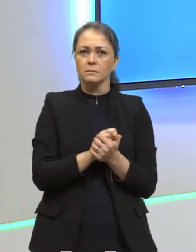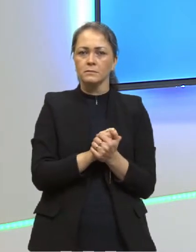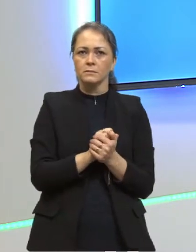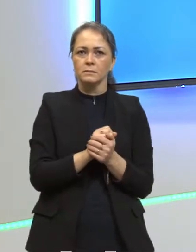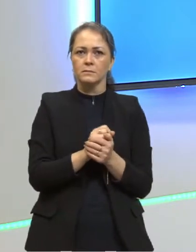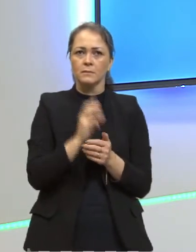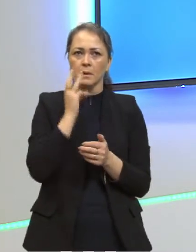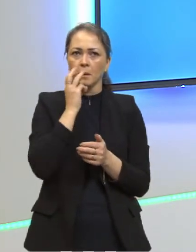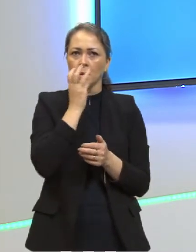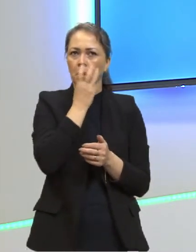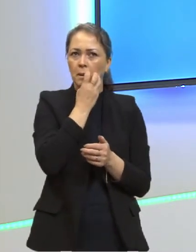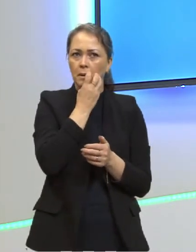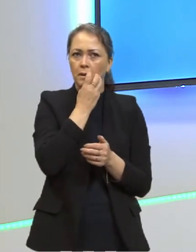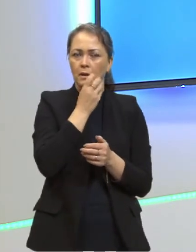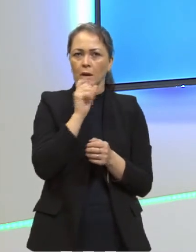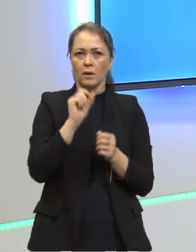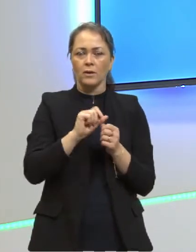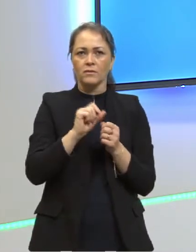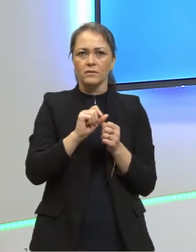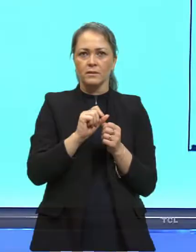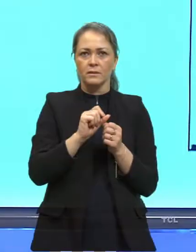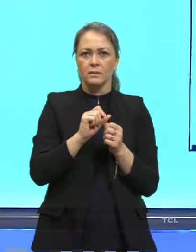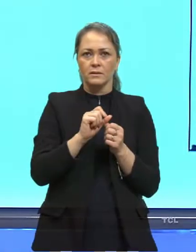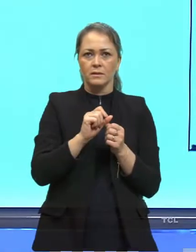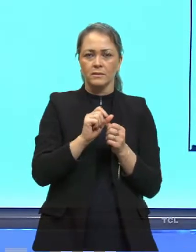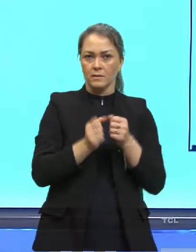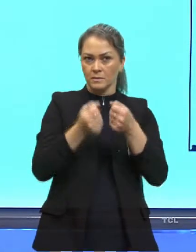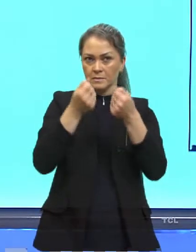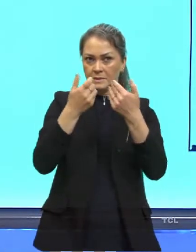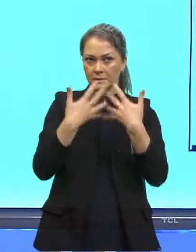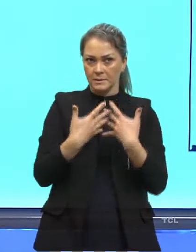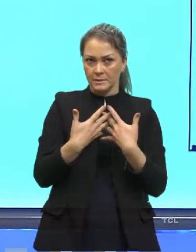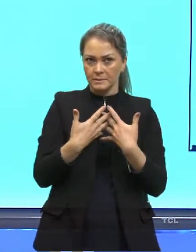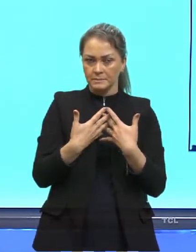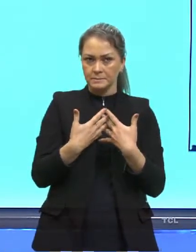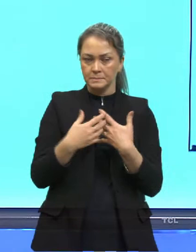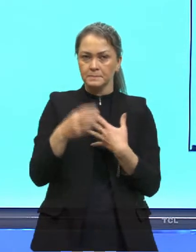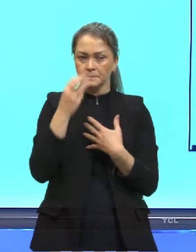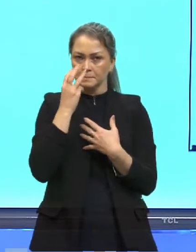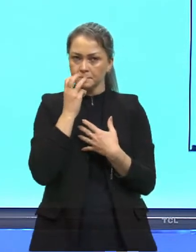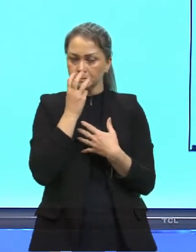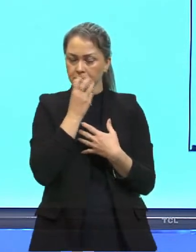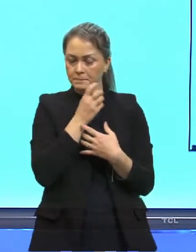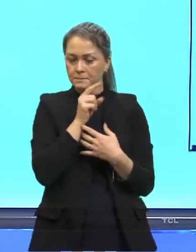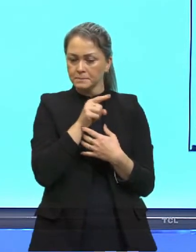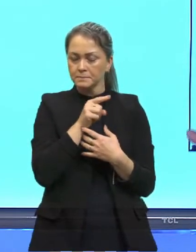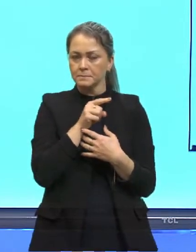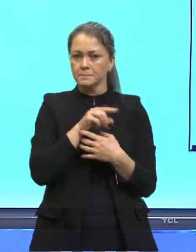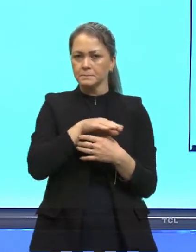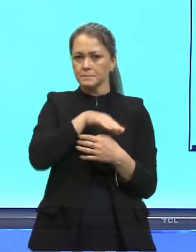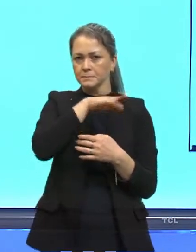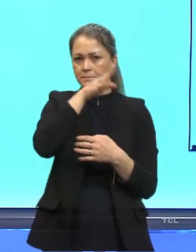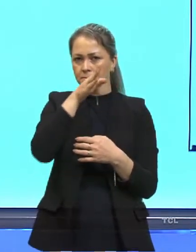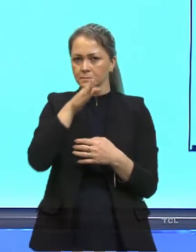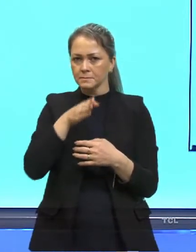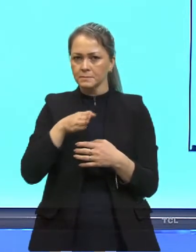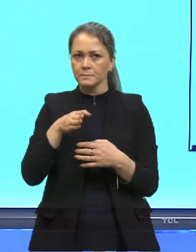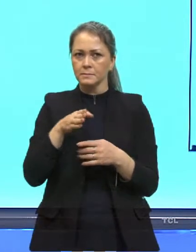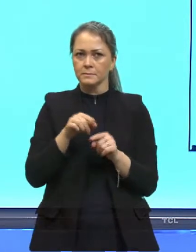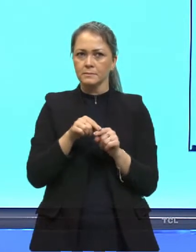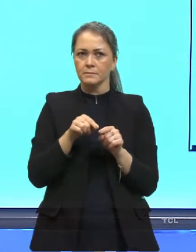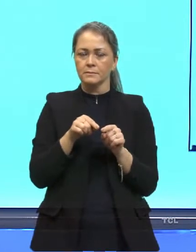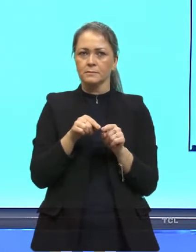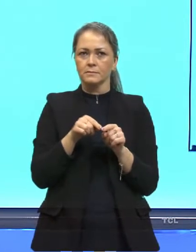ela não foi construída por Planck, ela foi explicada por Planck. Essa curva aqui era a